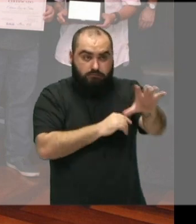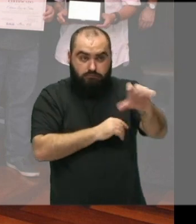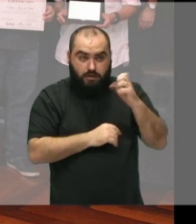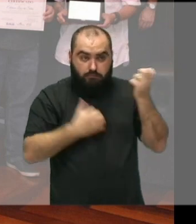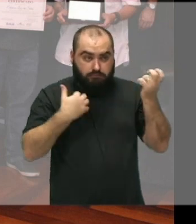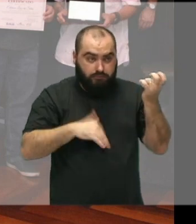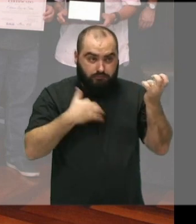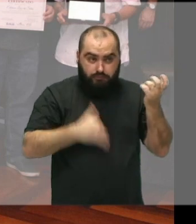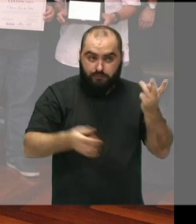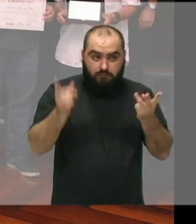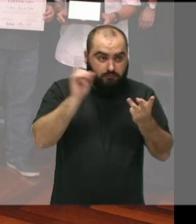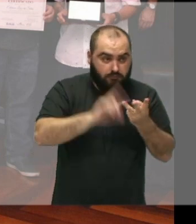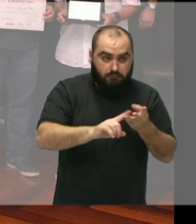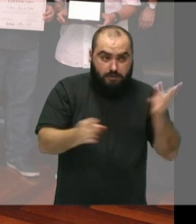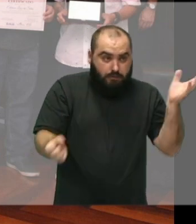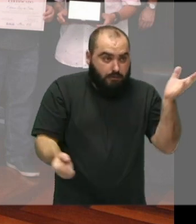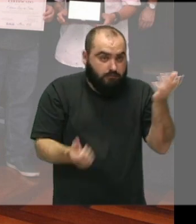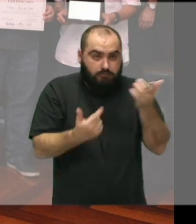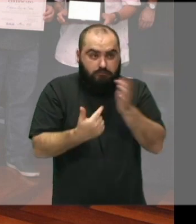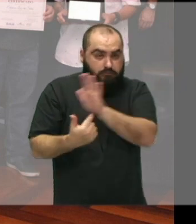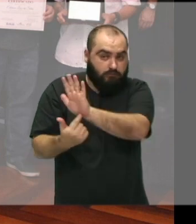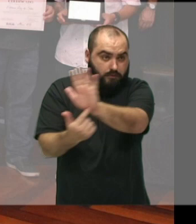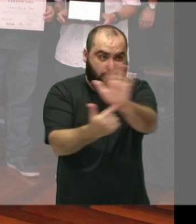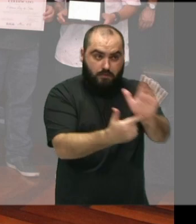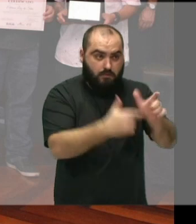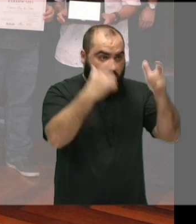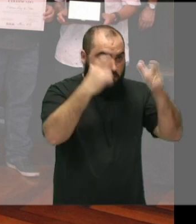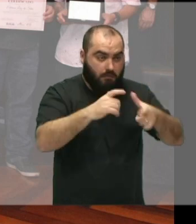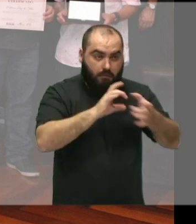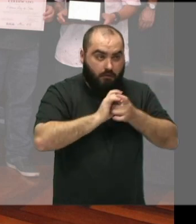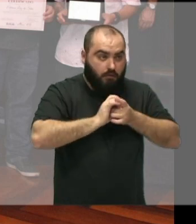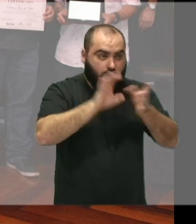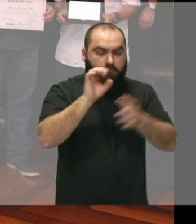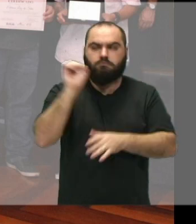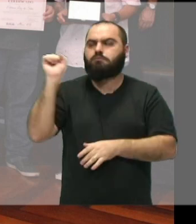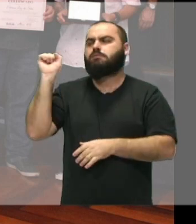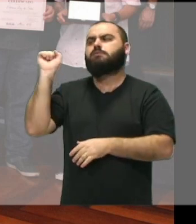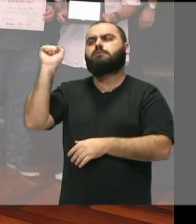instrumento. Exatamente. E se apresentar onde? Exatamente.